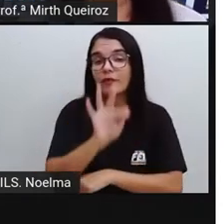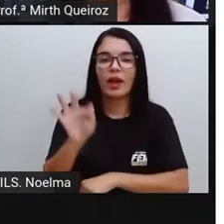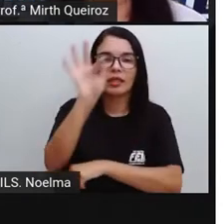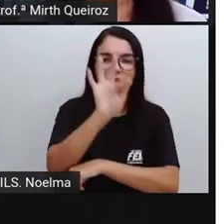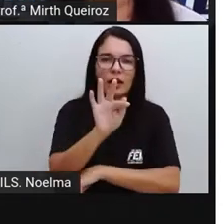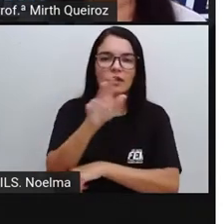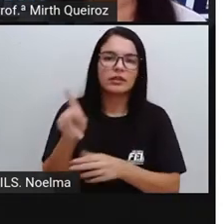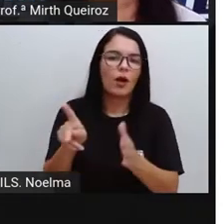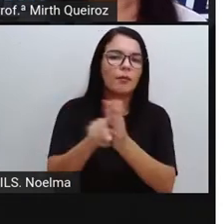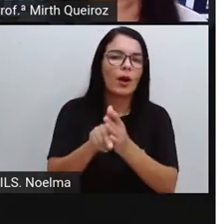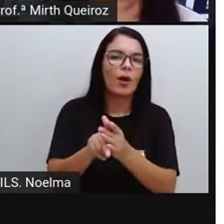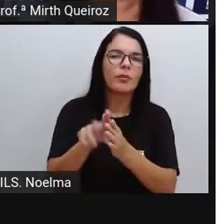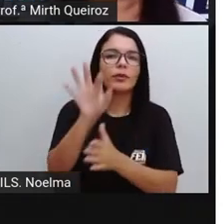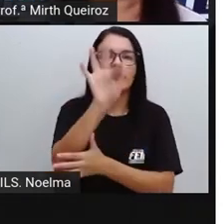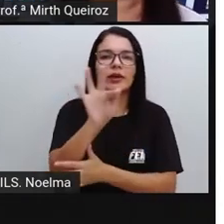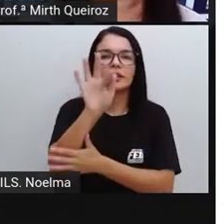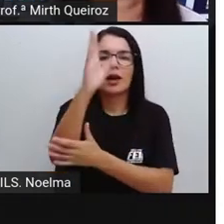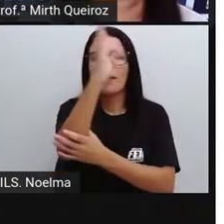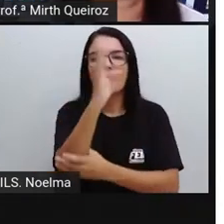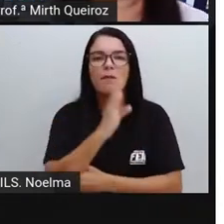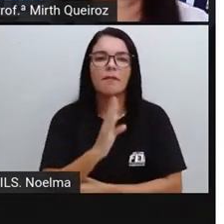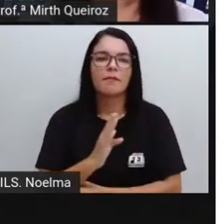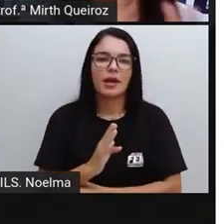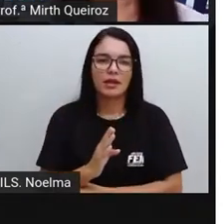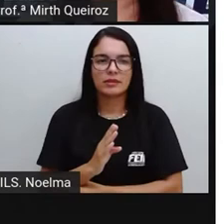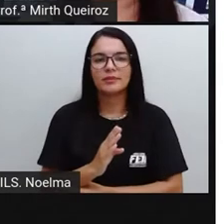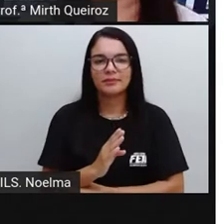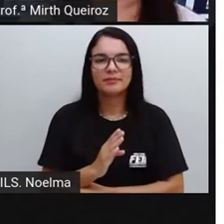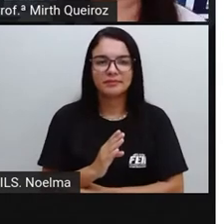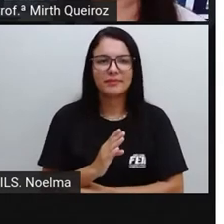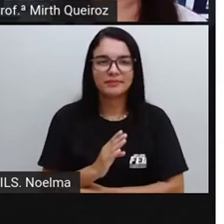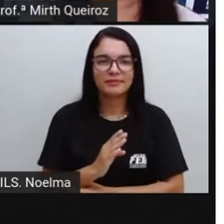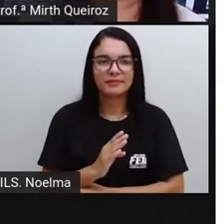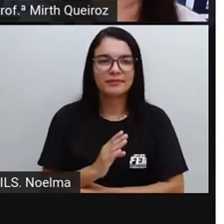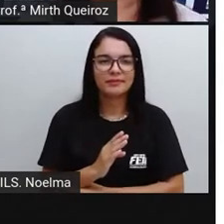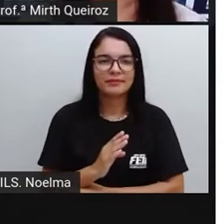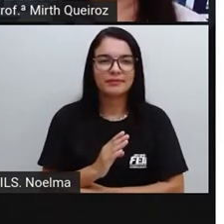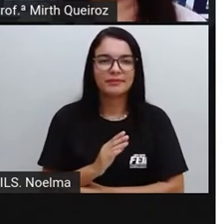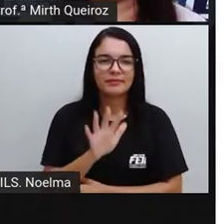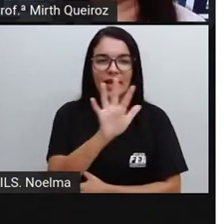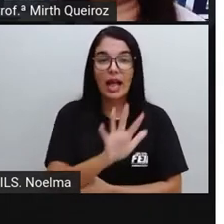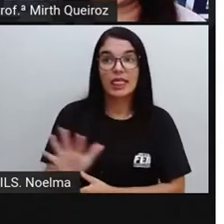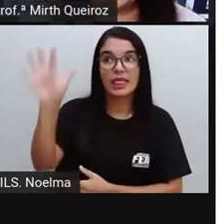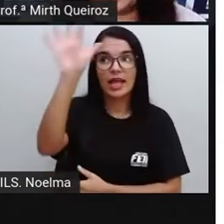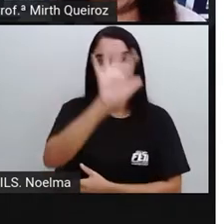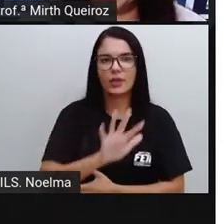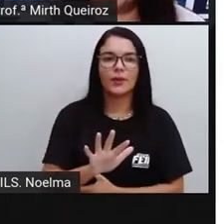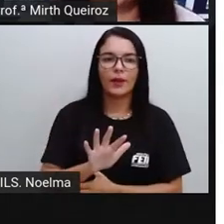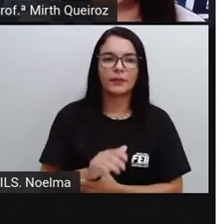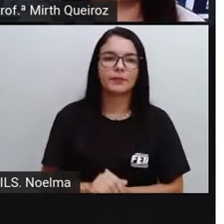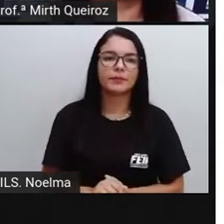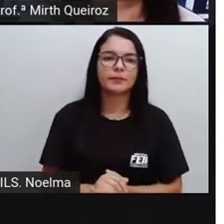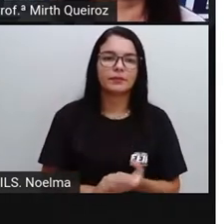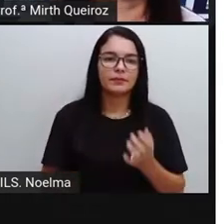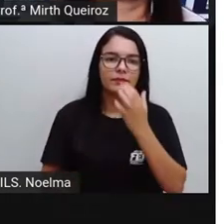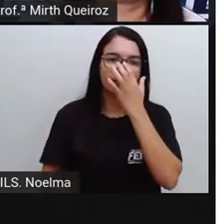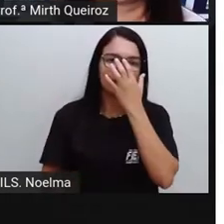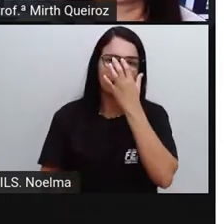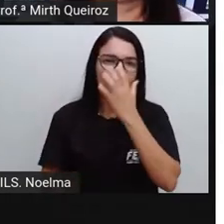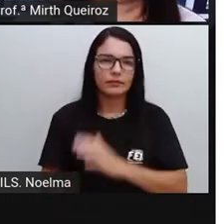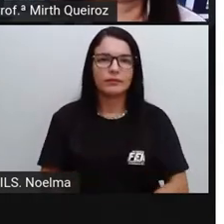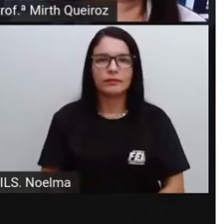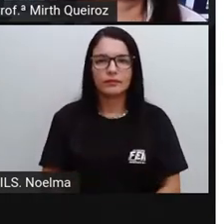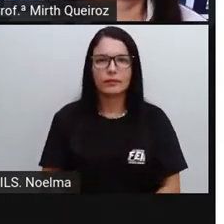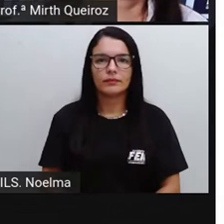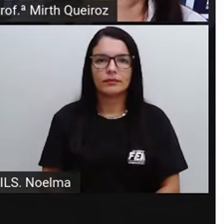são os funcionários Que podem desenvolver qualquer atividade dentro de um país Que é